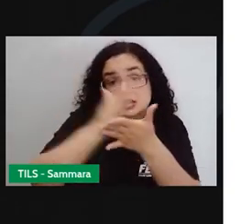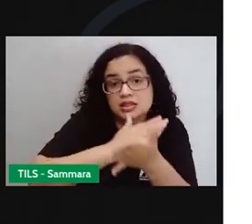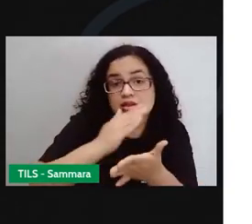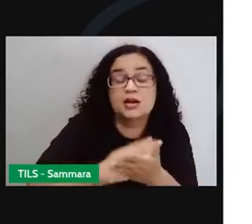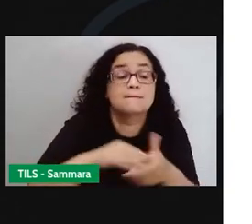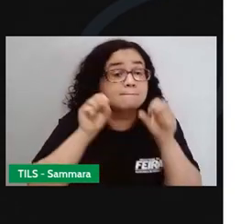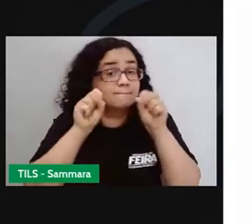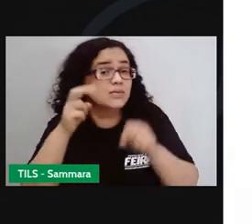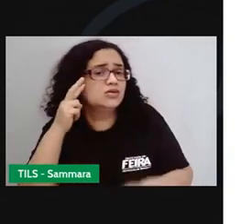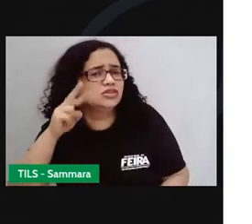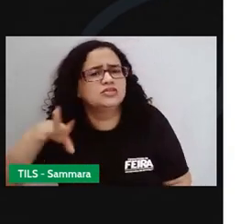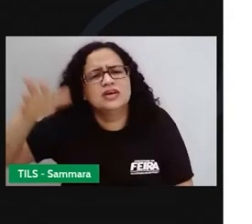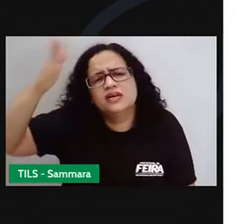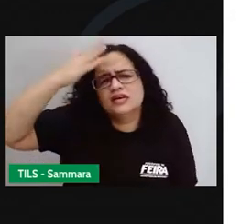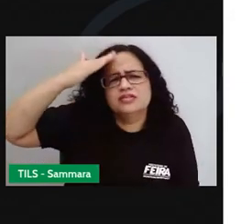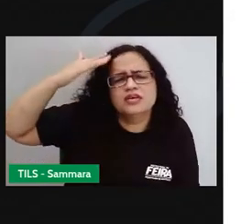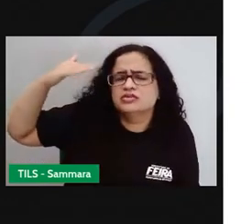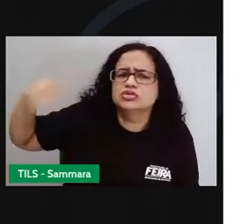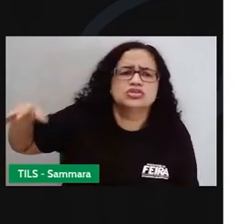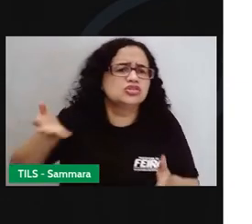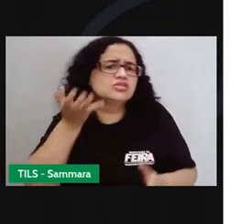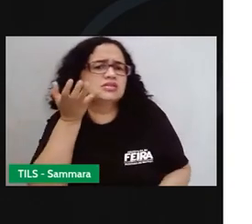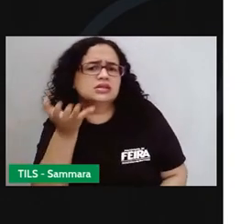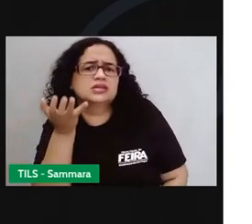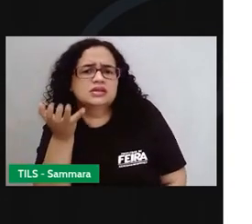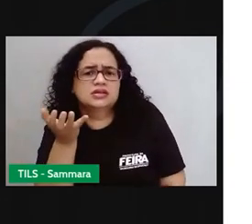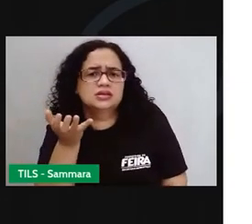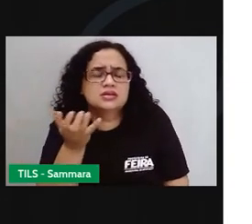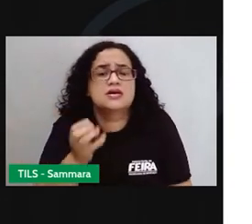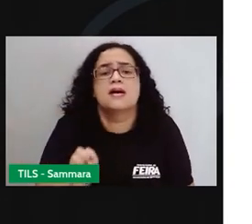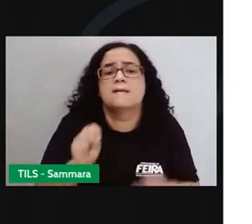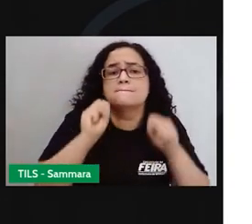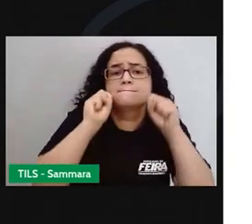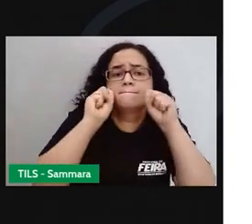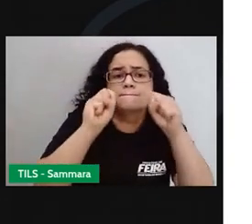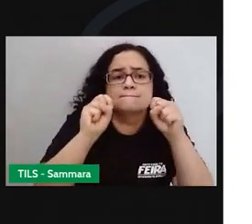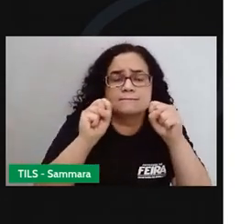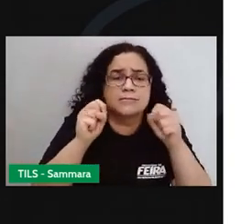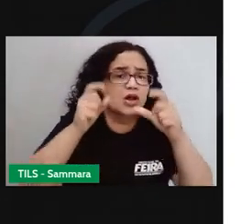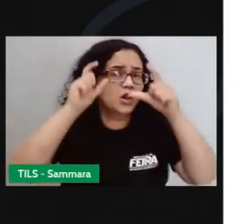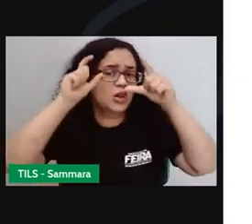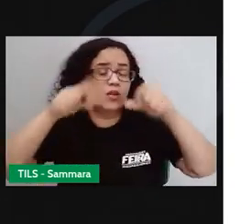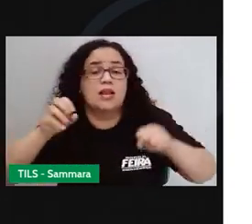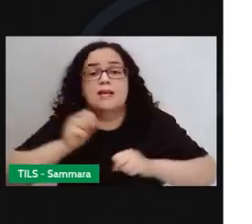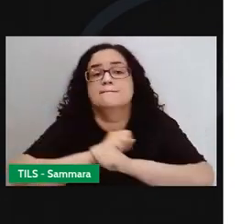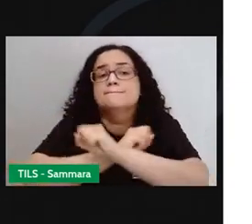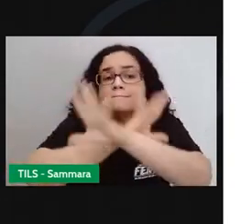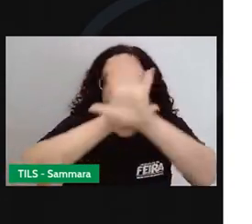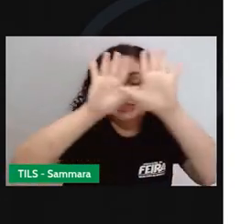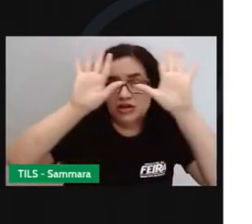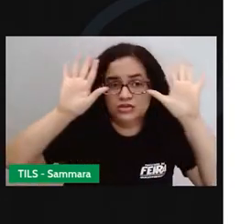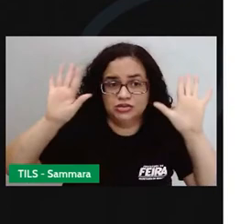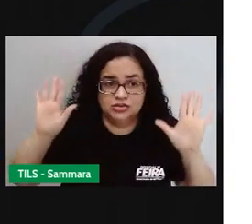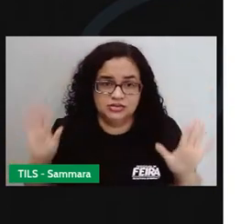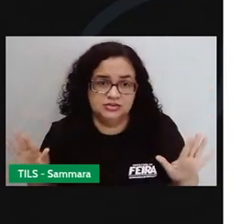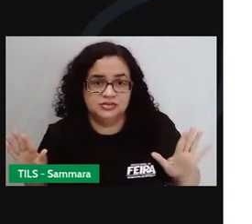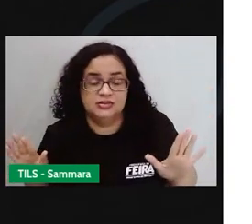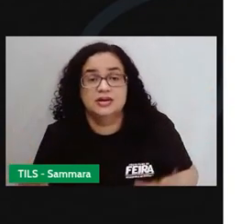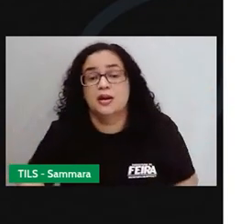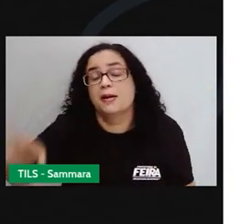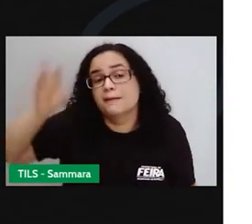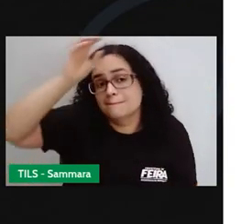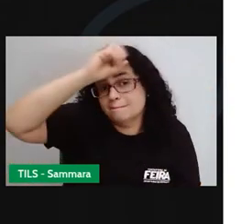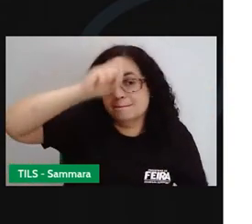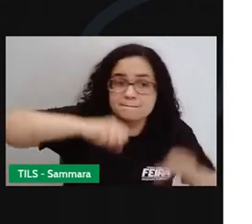pode viajar para onde quiser. Podemos ir num instante a lugares mágicos e ainda aprender